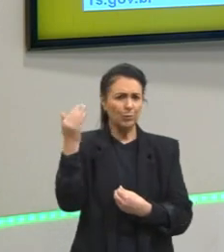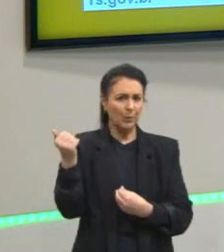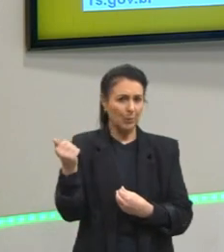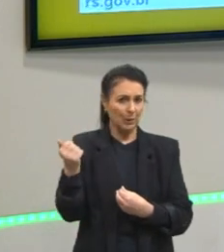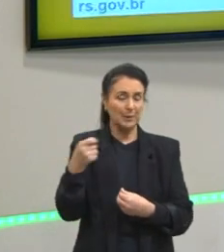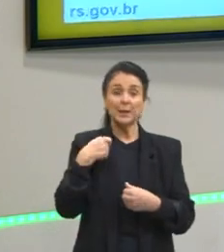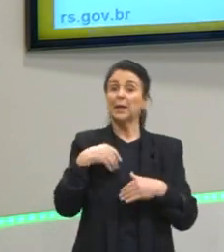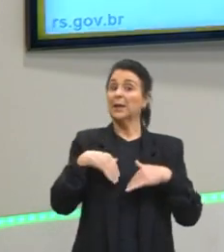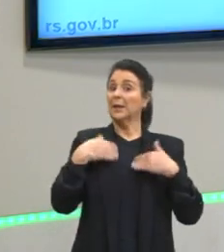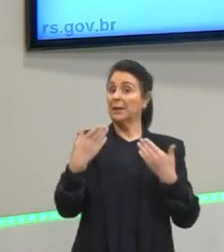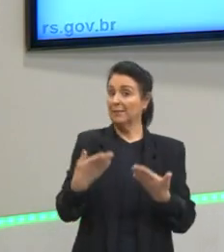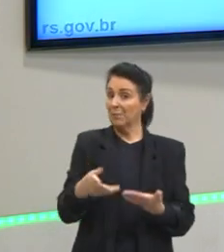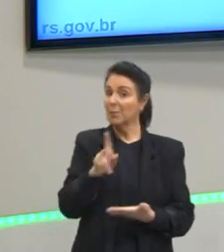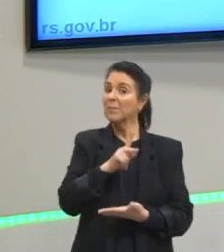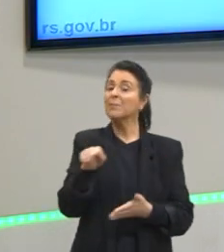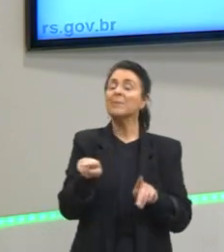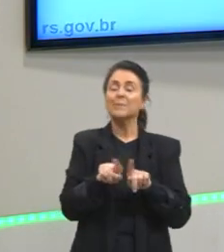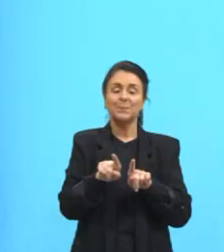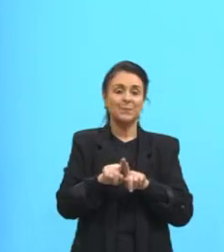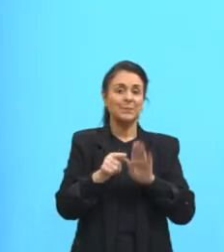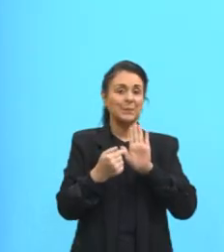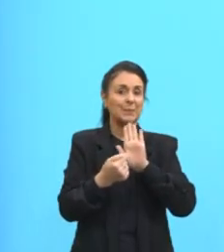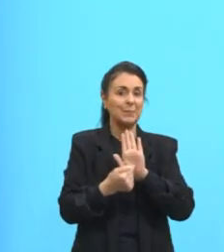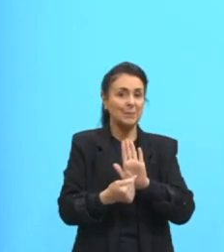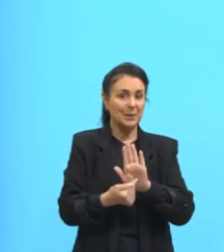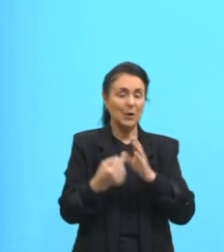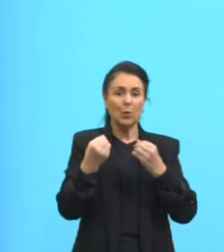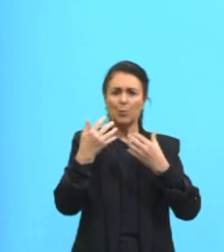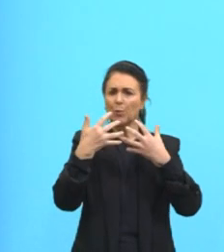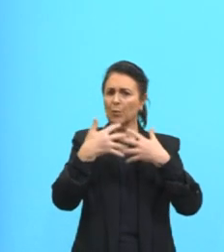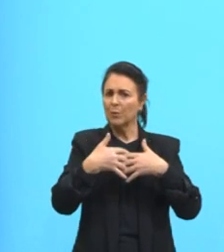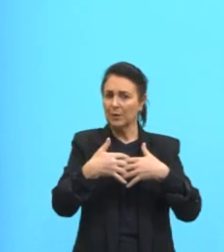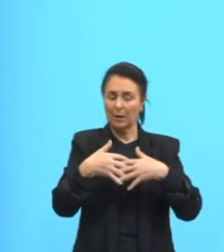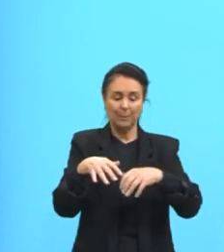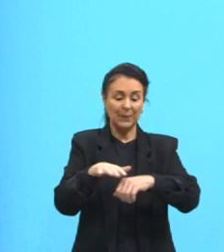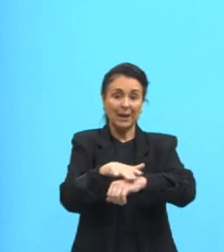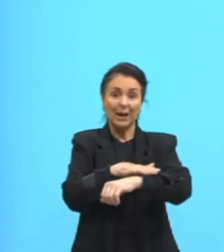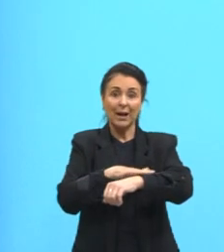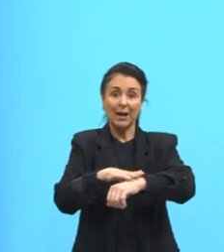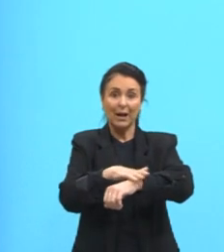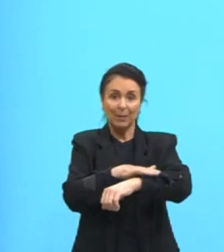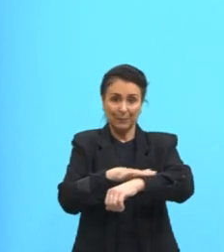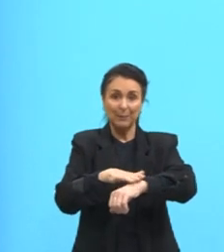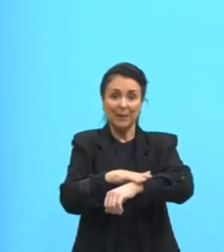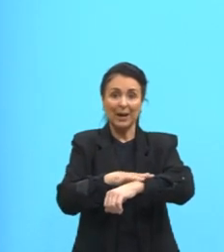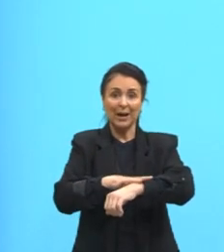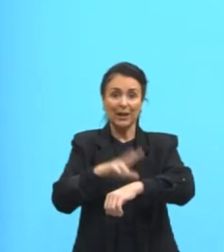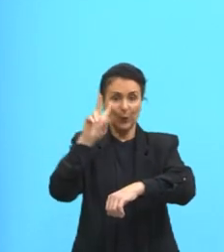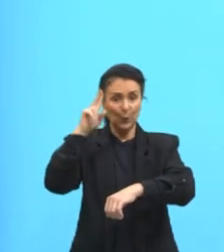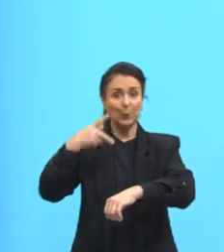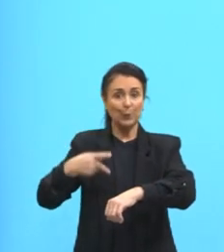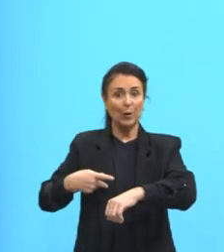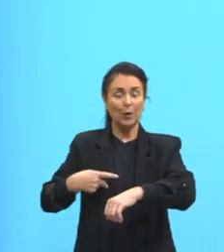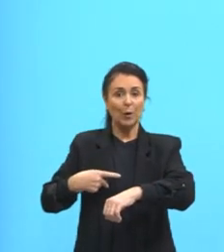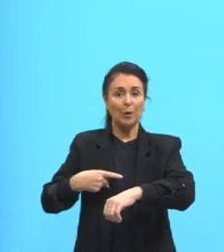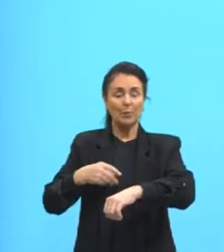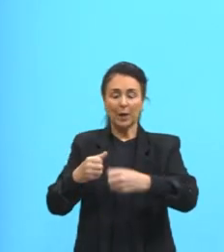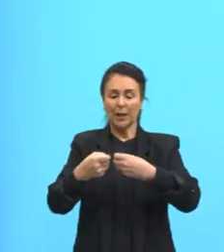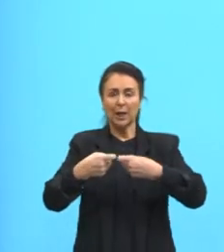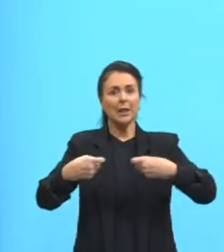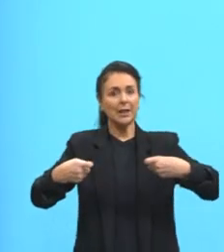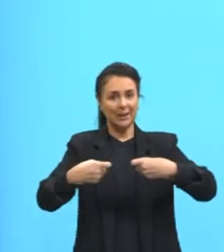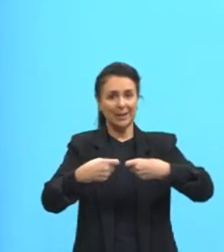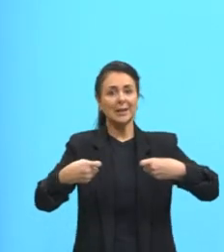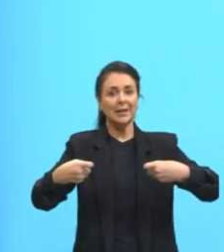deixar de passar ela, né? Como que funciona? A pele humana, quando está bem hidratada, adquire boa elasticidade e